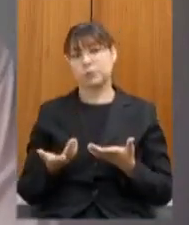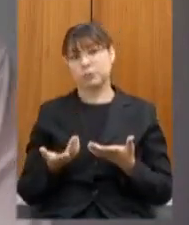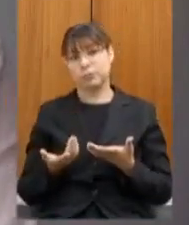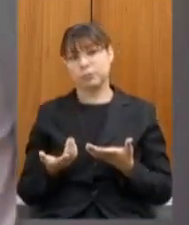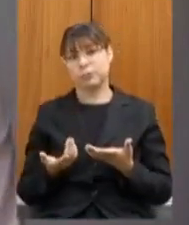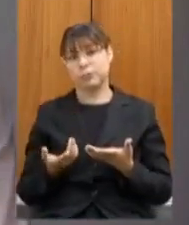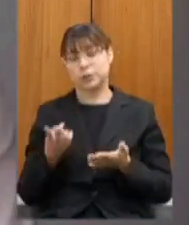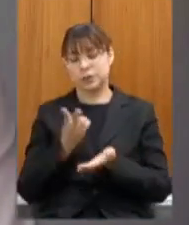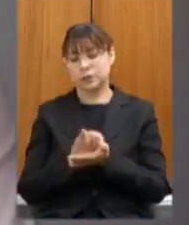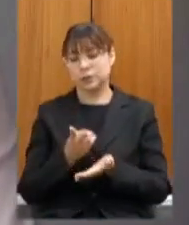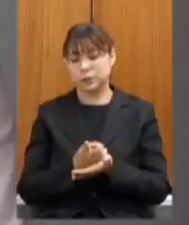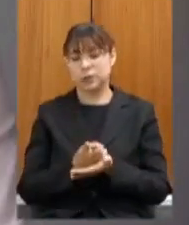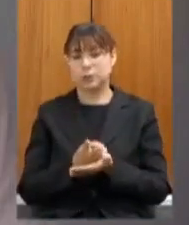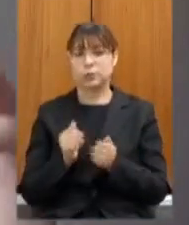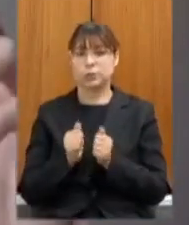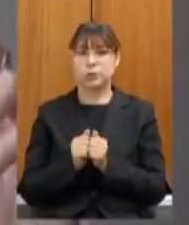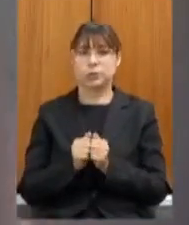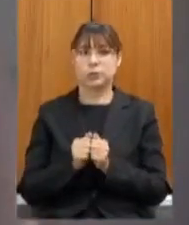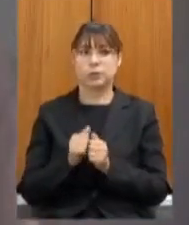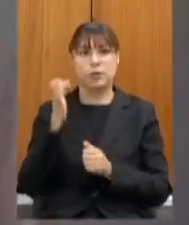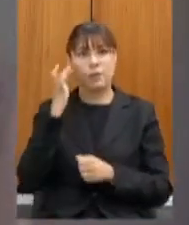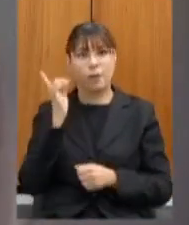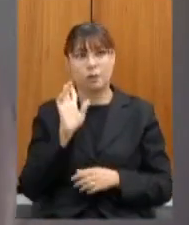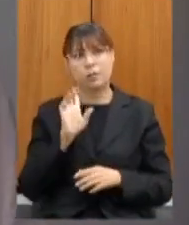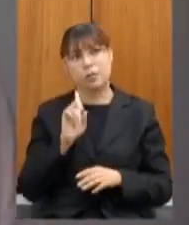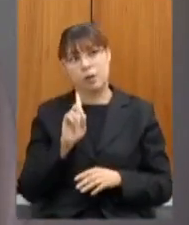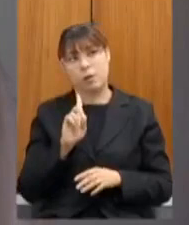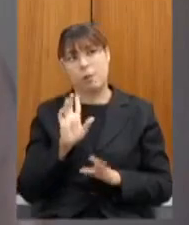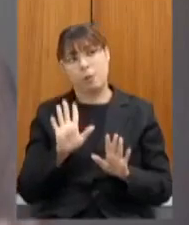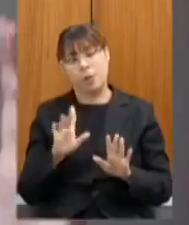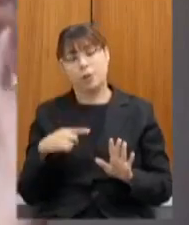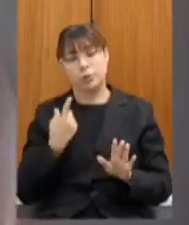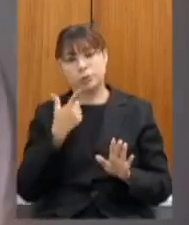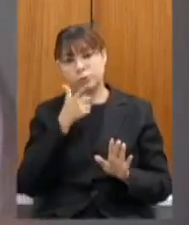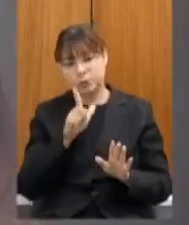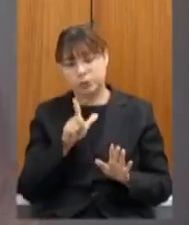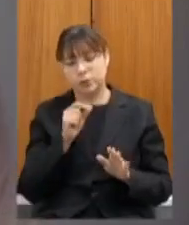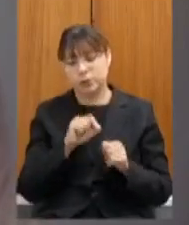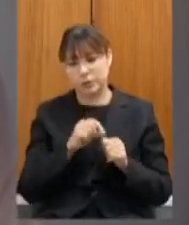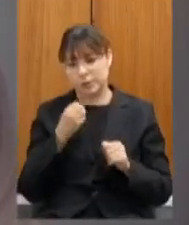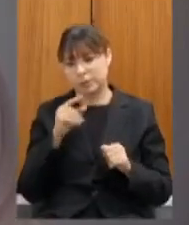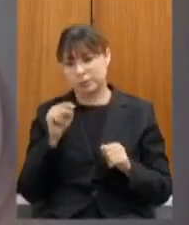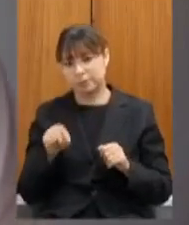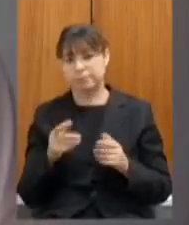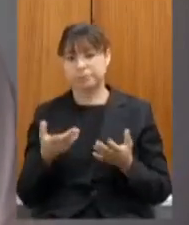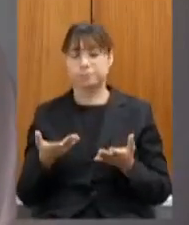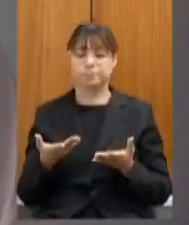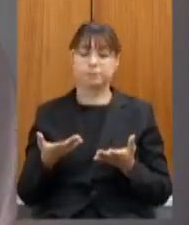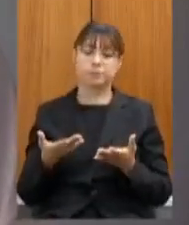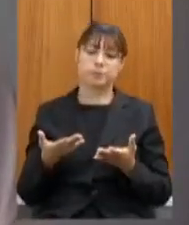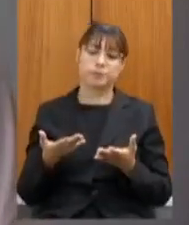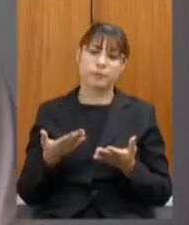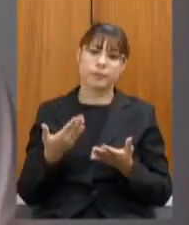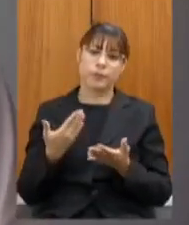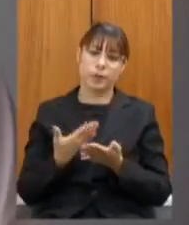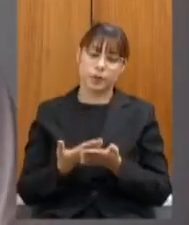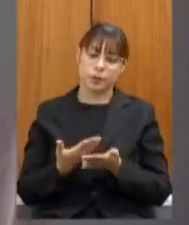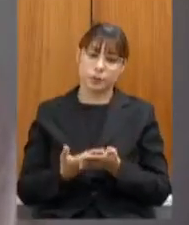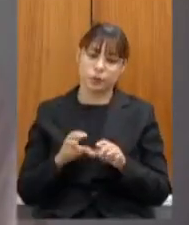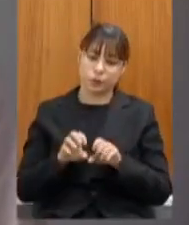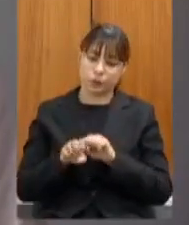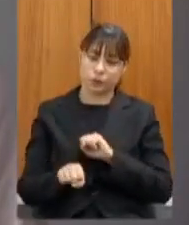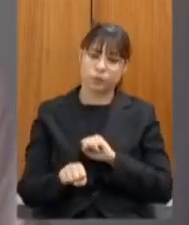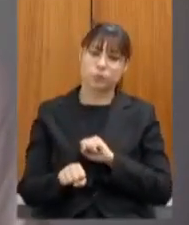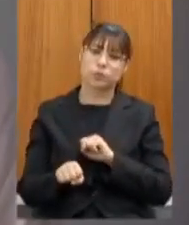sempre em consonância não é fácil mas a gente está conseguindo fazer muito bem essa parabenização também a escola de formação que está